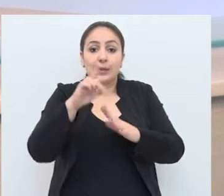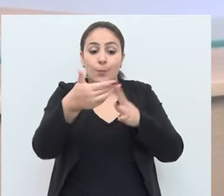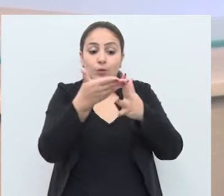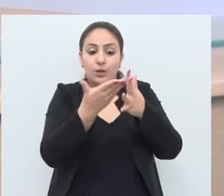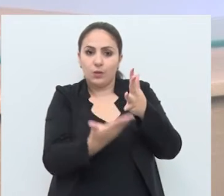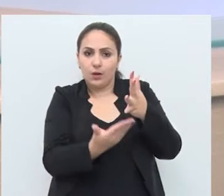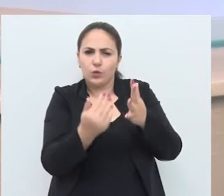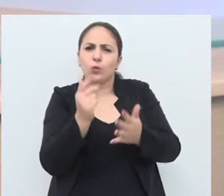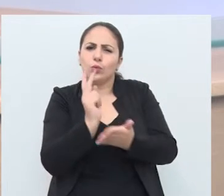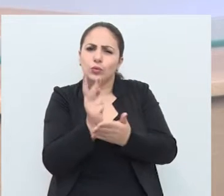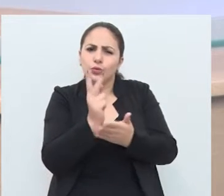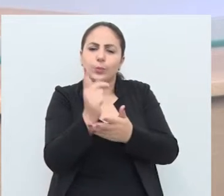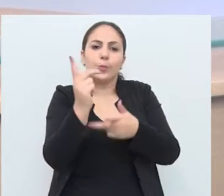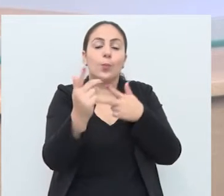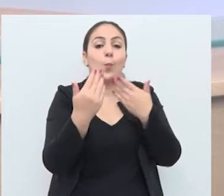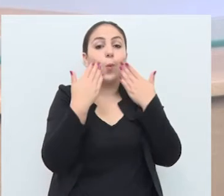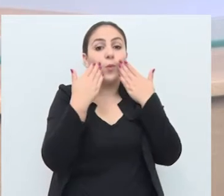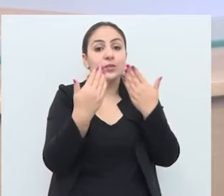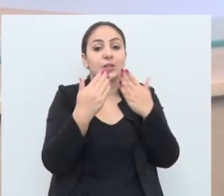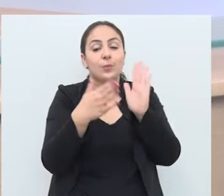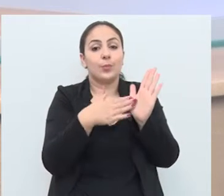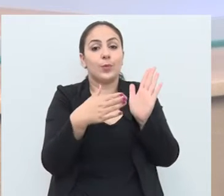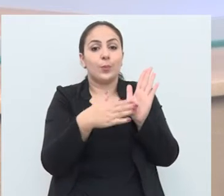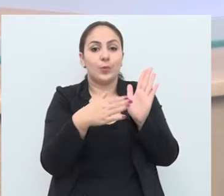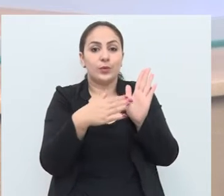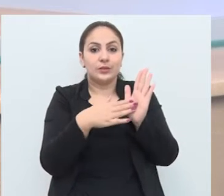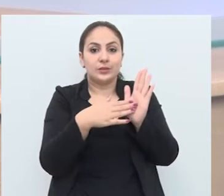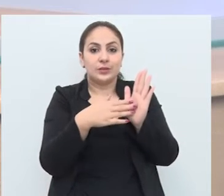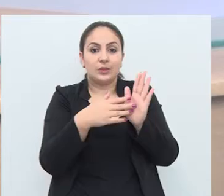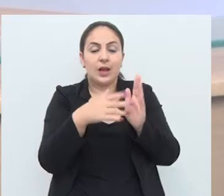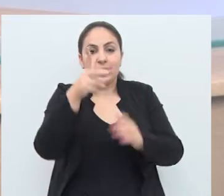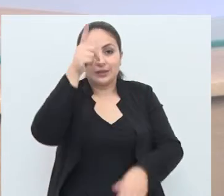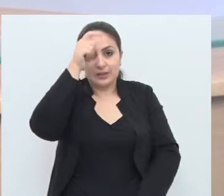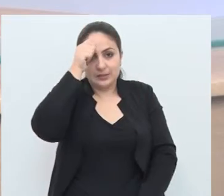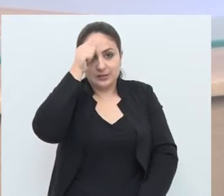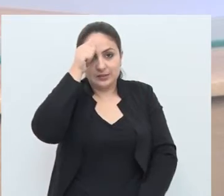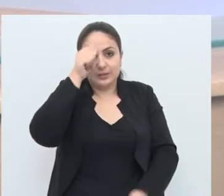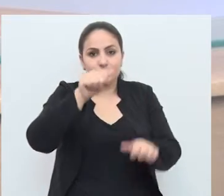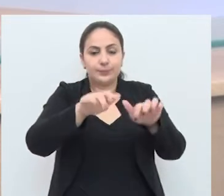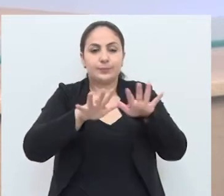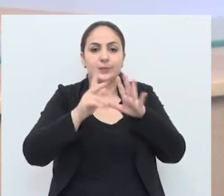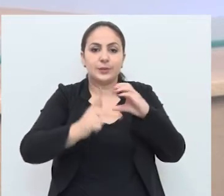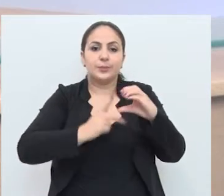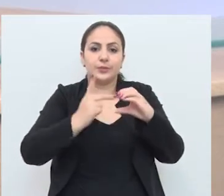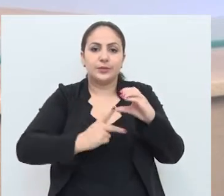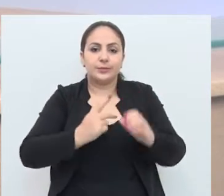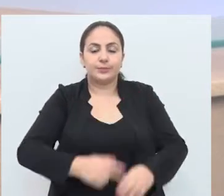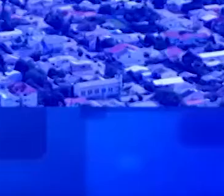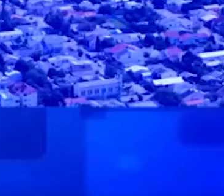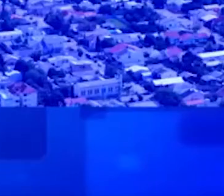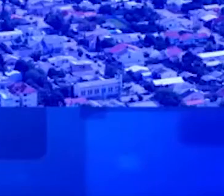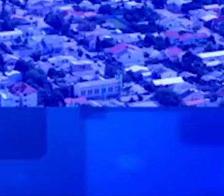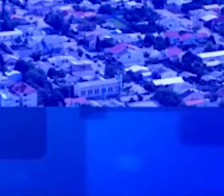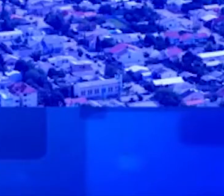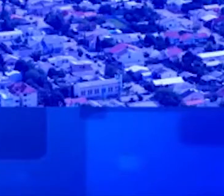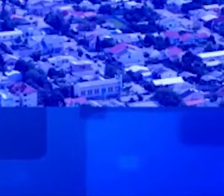próximo bloco, nós continuamos apresentando as proposições apreciadas pelo Plenário da Câmara.